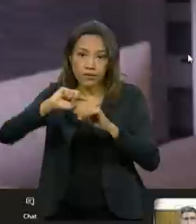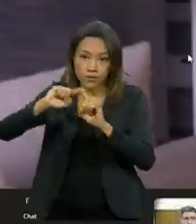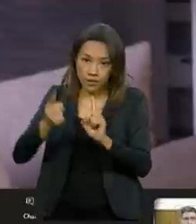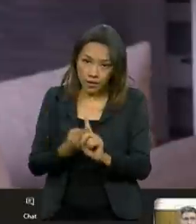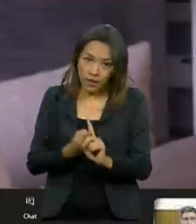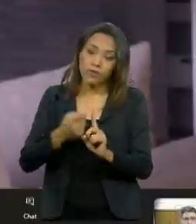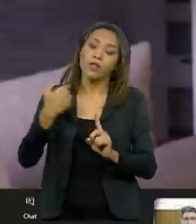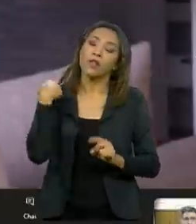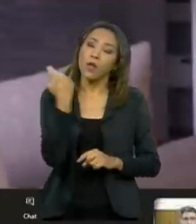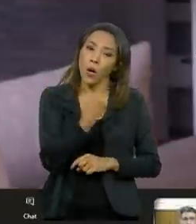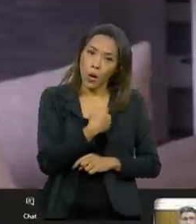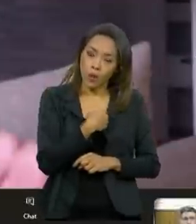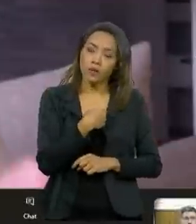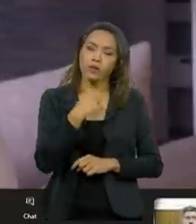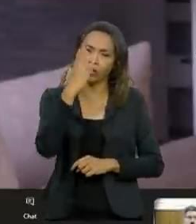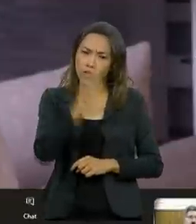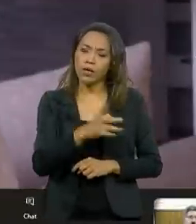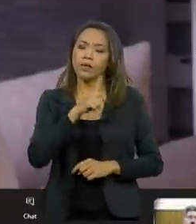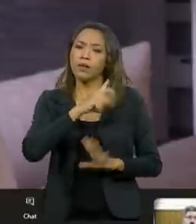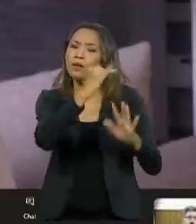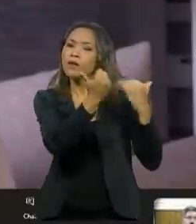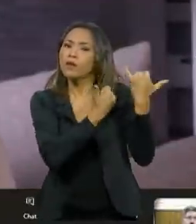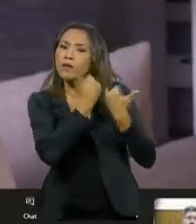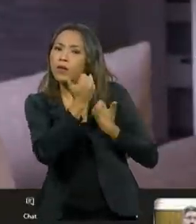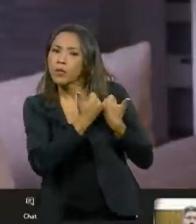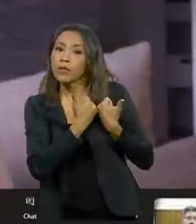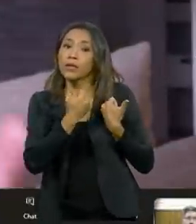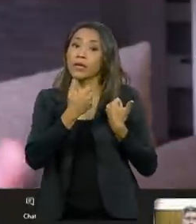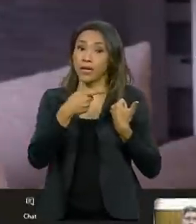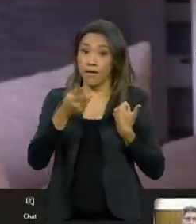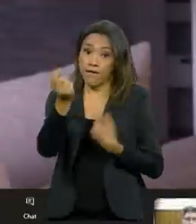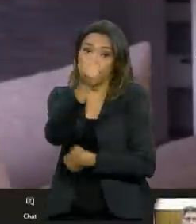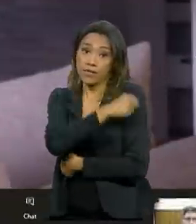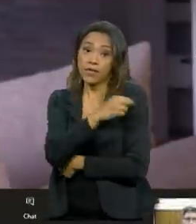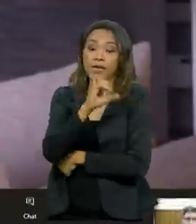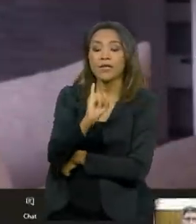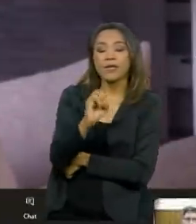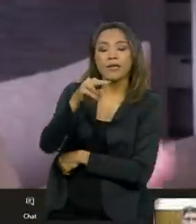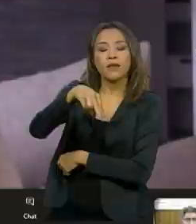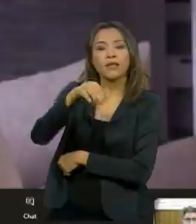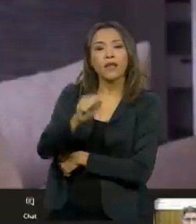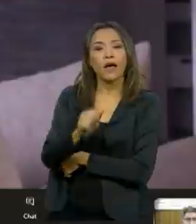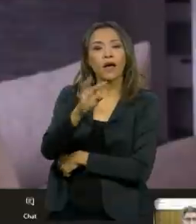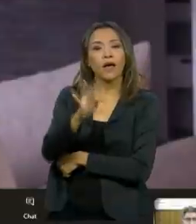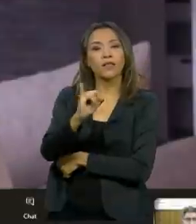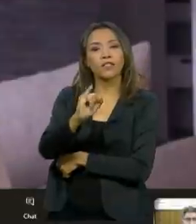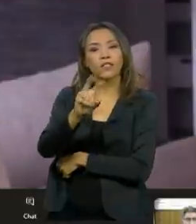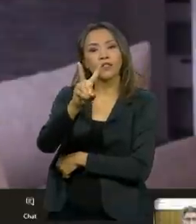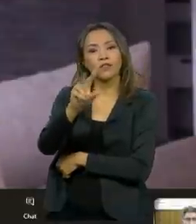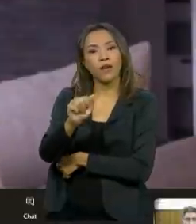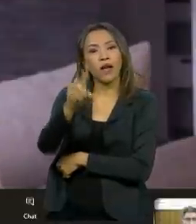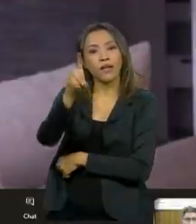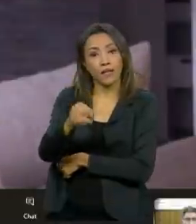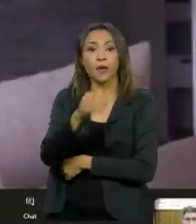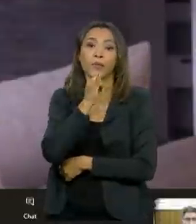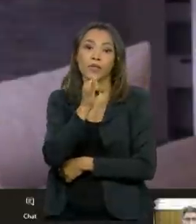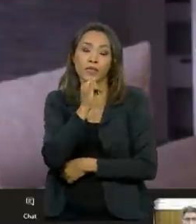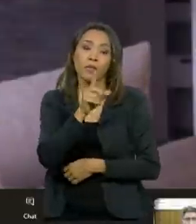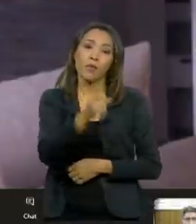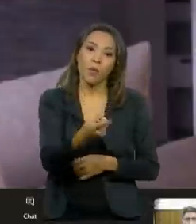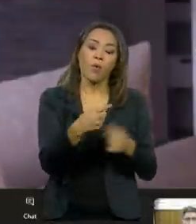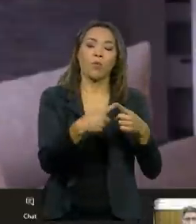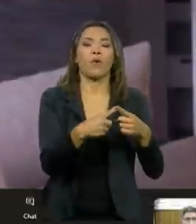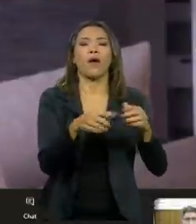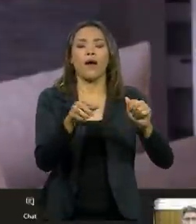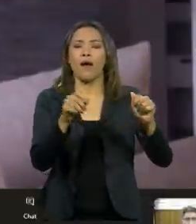indícios de que a vacina inativadas que nós temos aqui no Brasil, como a Coronavac ou a